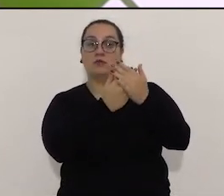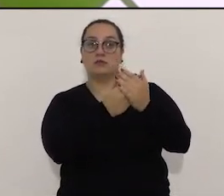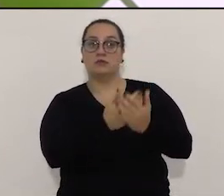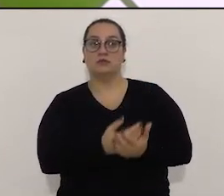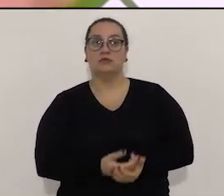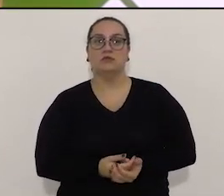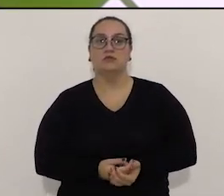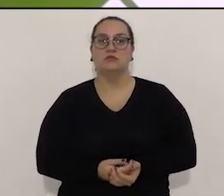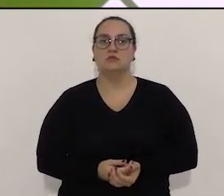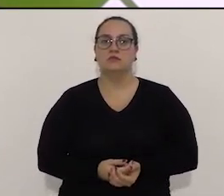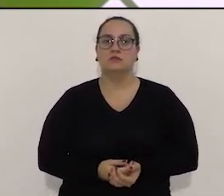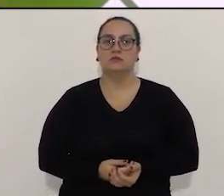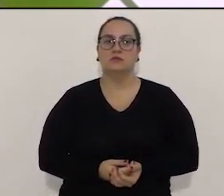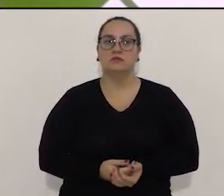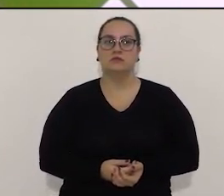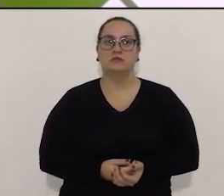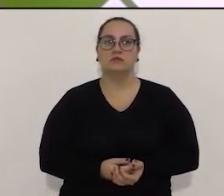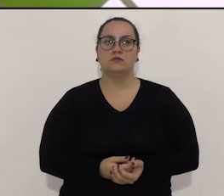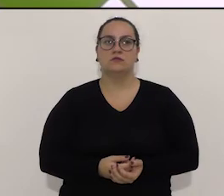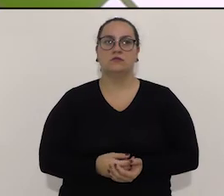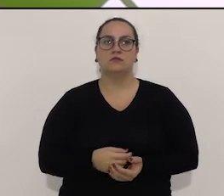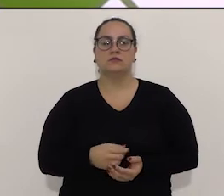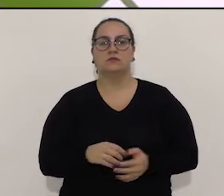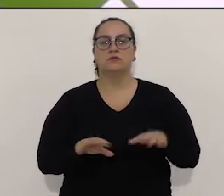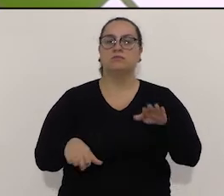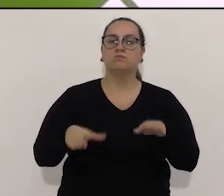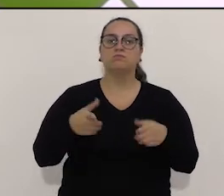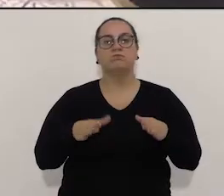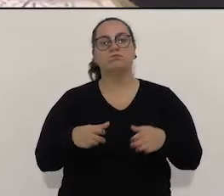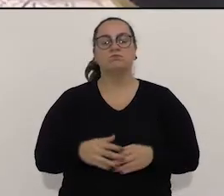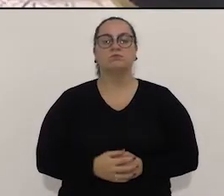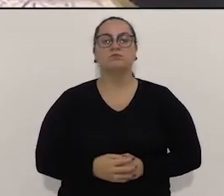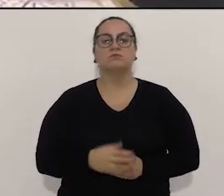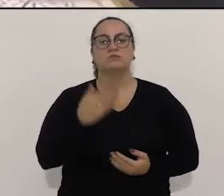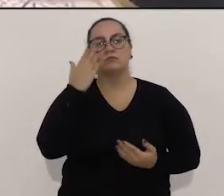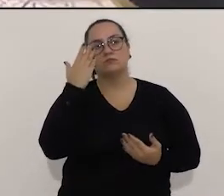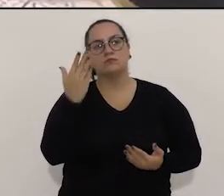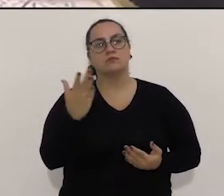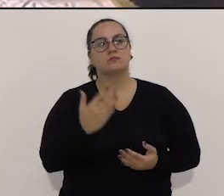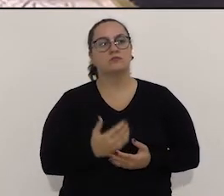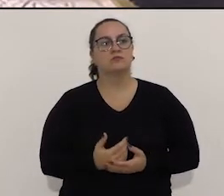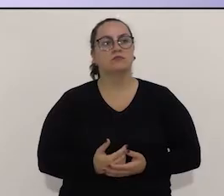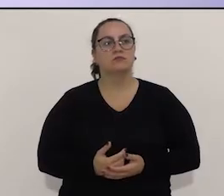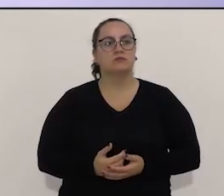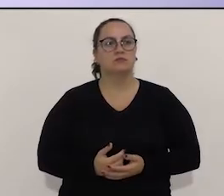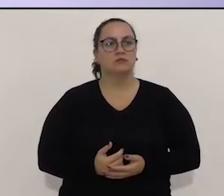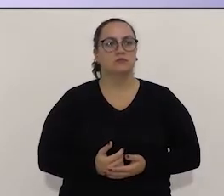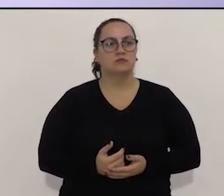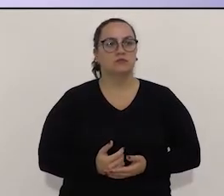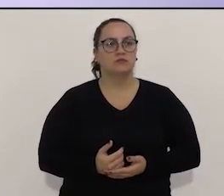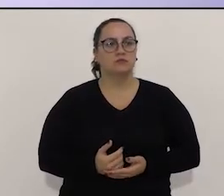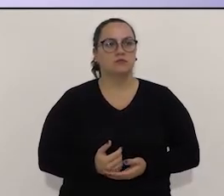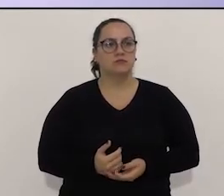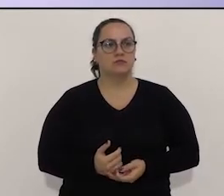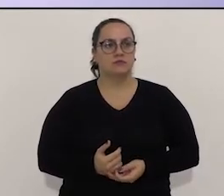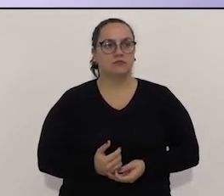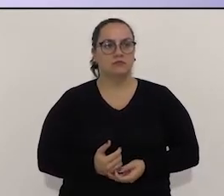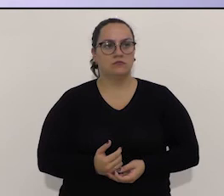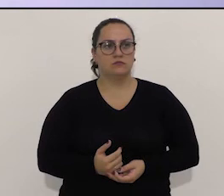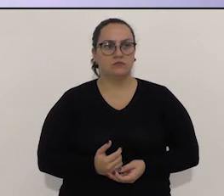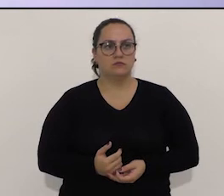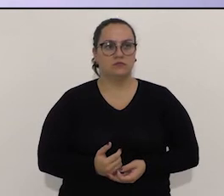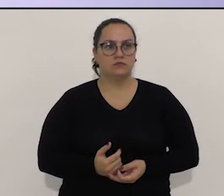contas. porque pegando o carrito de demanda em torno de 7 mil, as alunos. Obrigado. Bom, mais um tema, então, agora